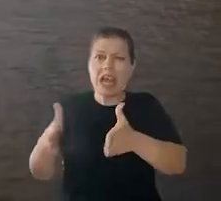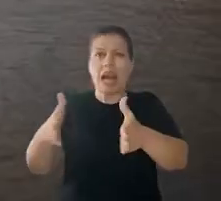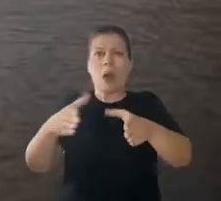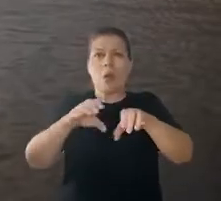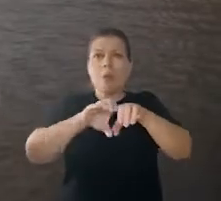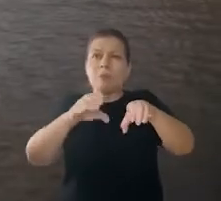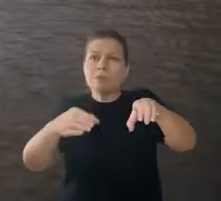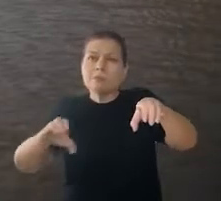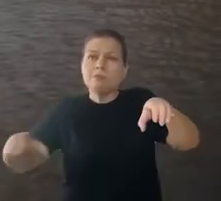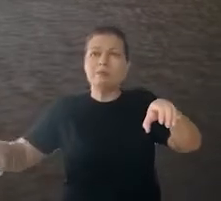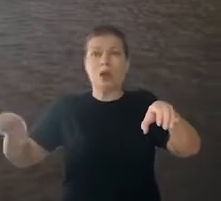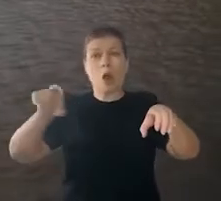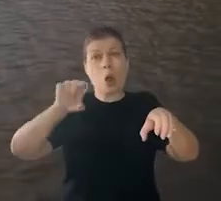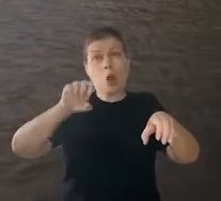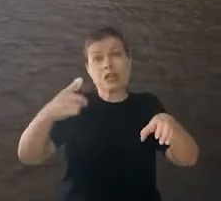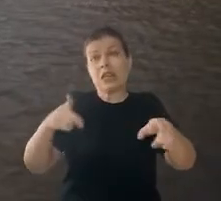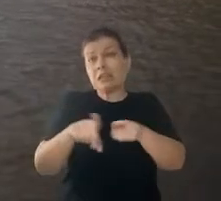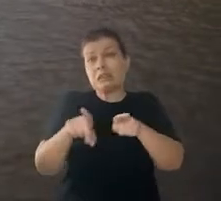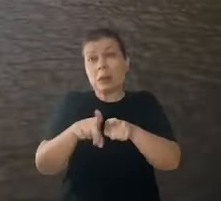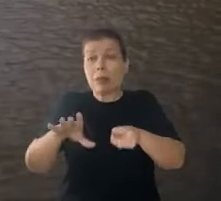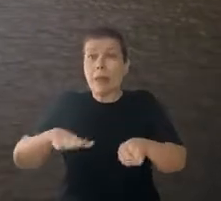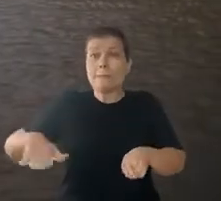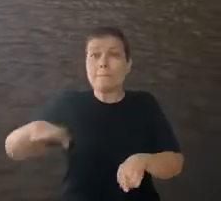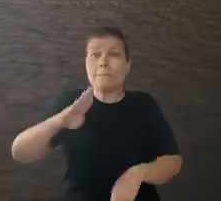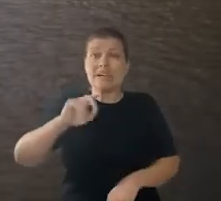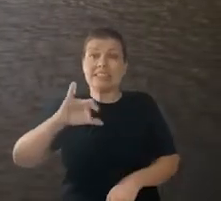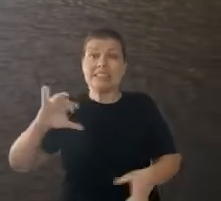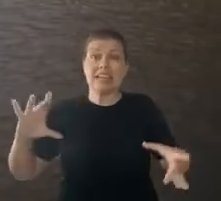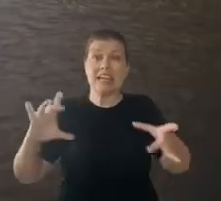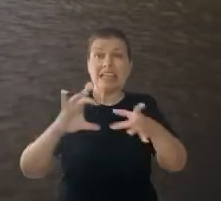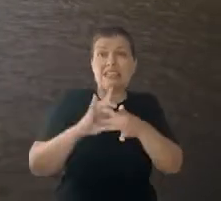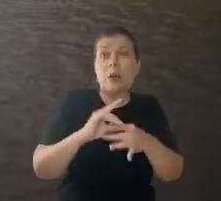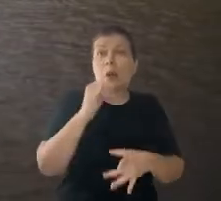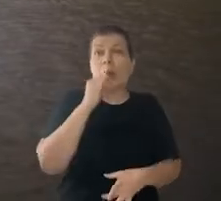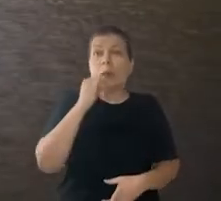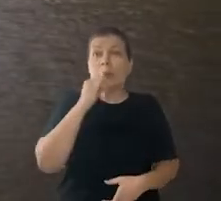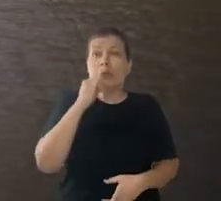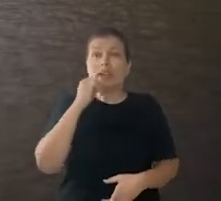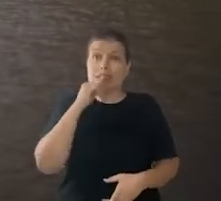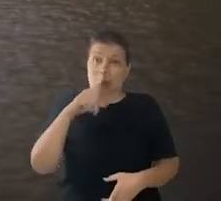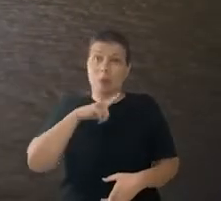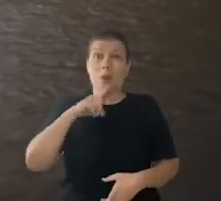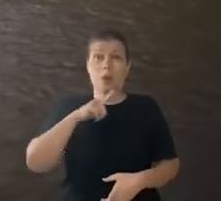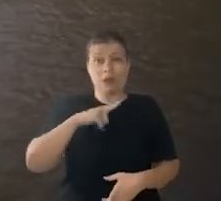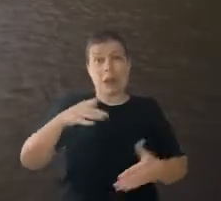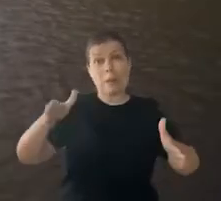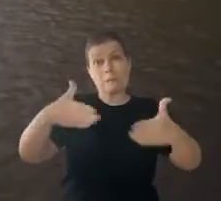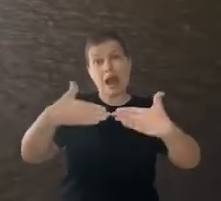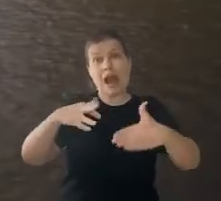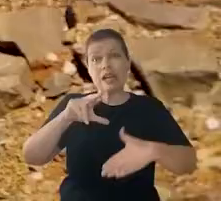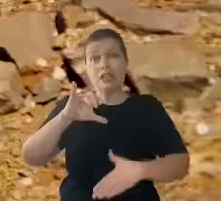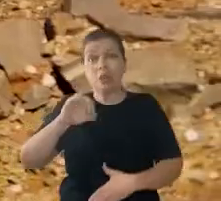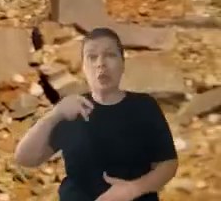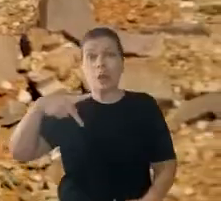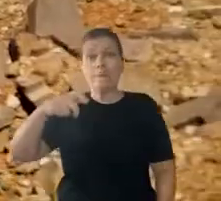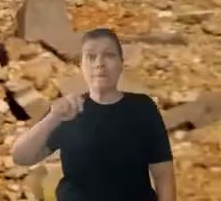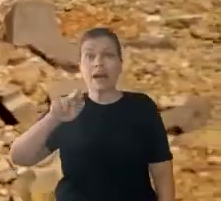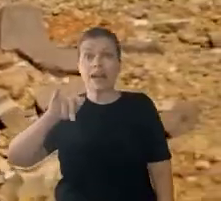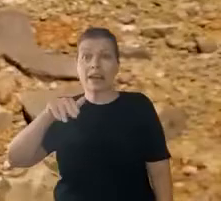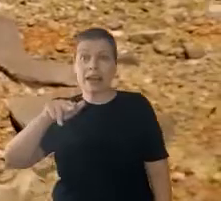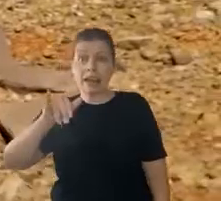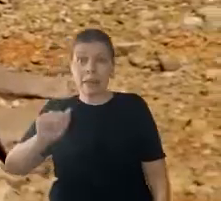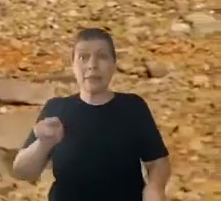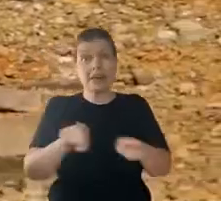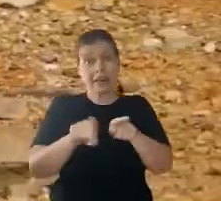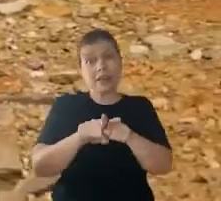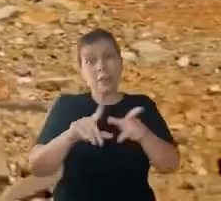e eixos de integração de bacias, como por exemplo o sistema de barragens do Rio Barnaíba e a integração da bacia do